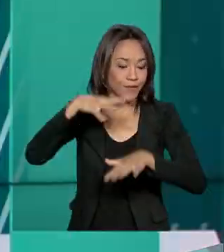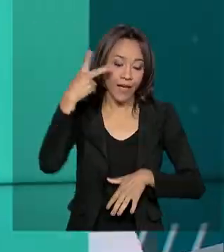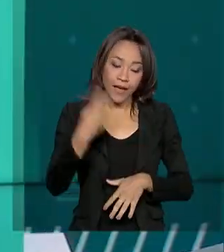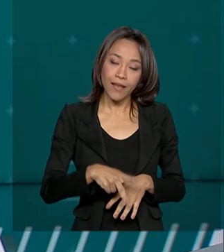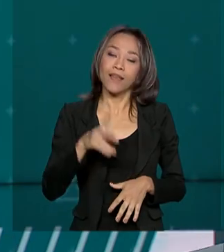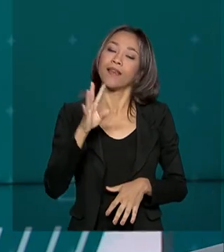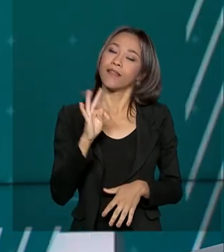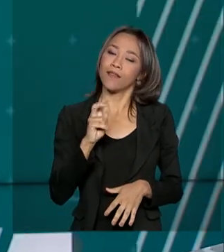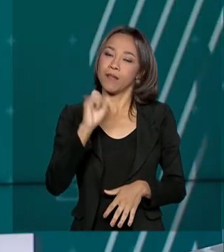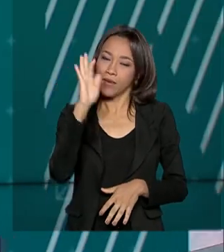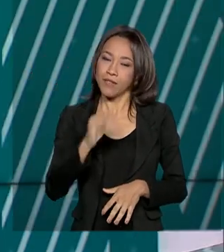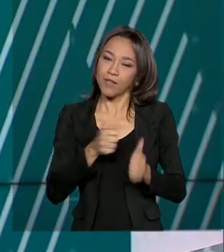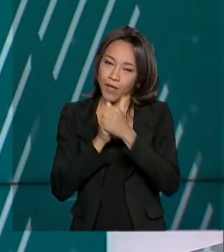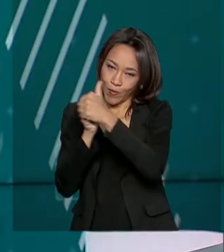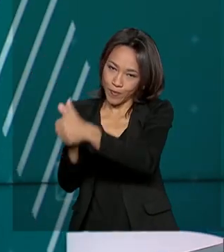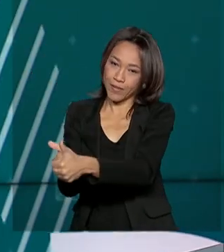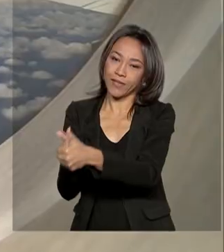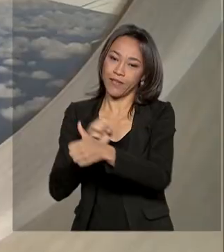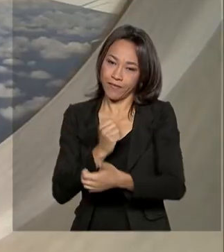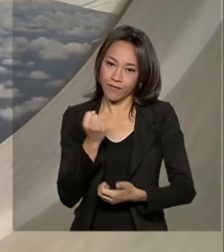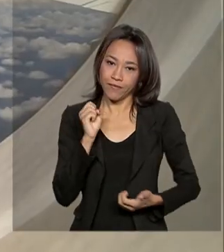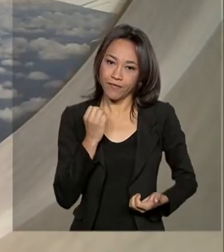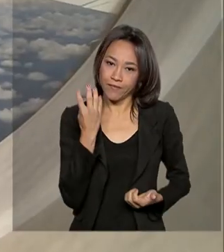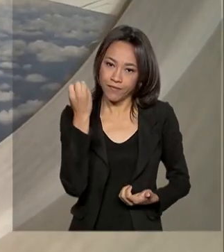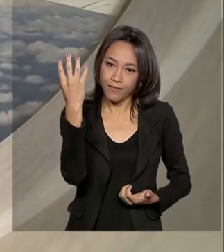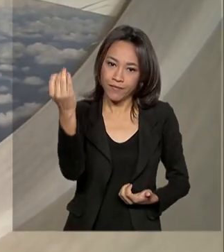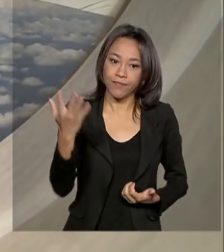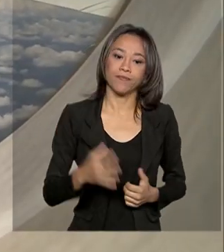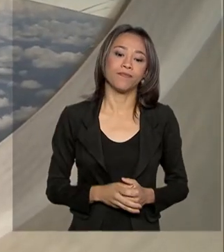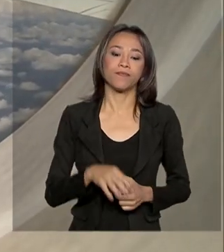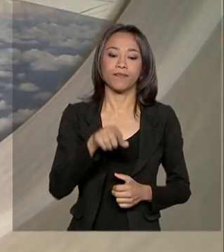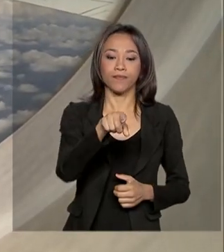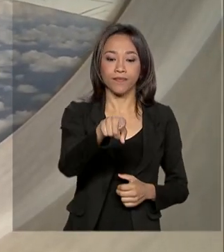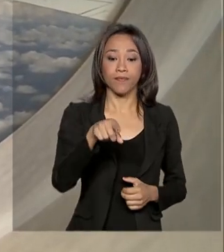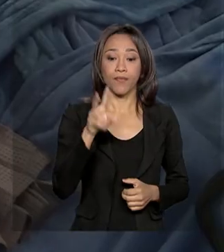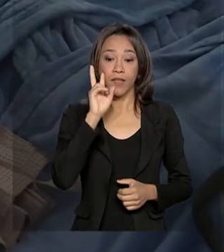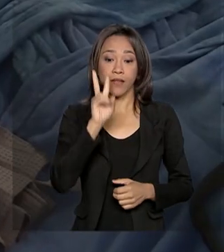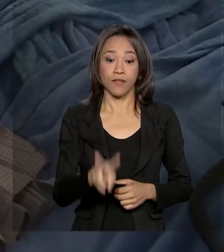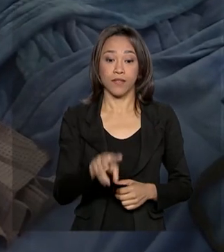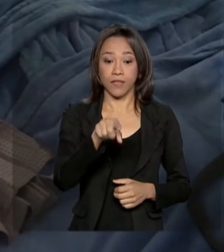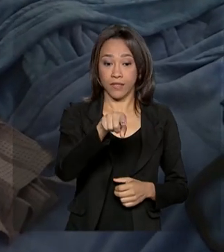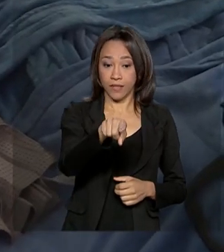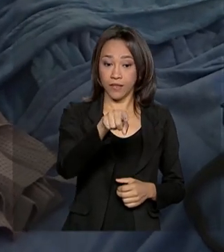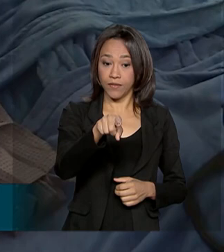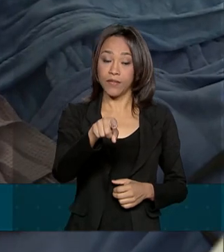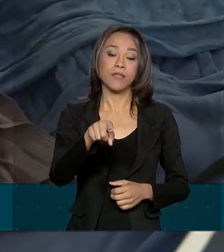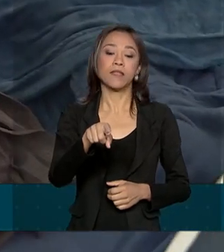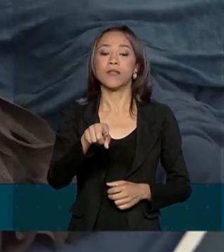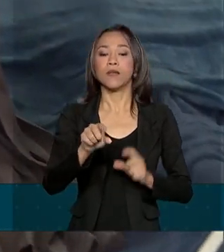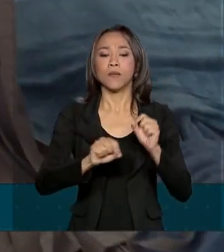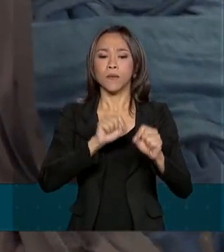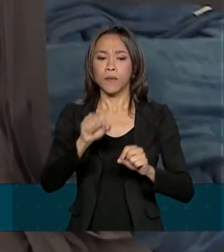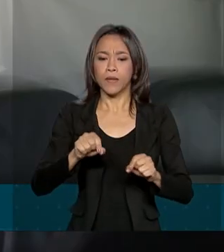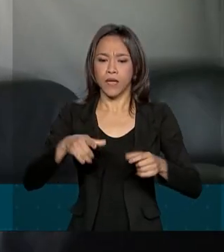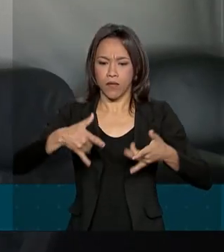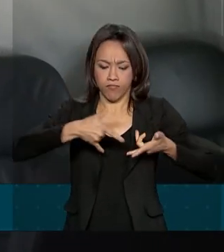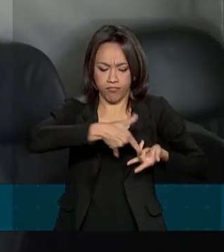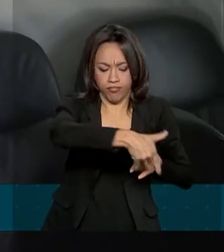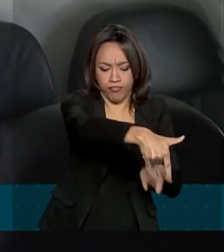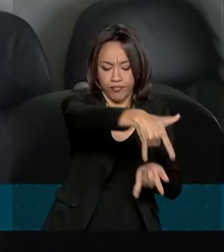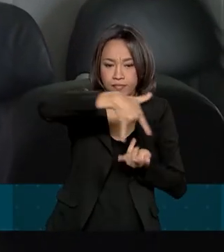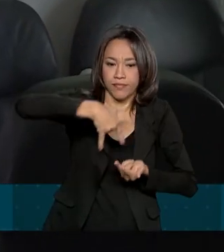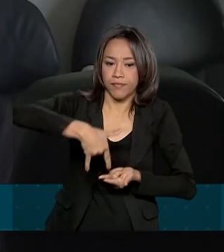está acompanhando a viagem. Na parte traseira do avião da Força Aérea Brasileira, macas e o